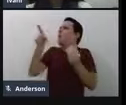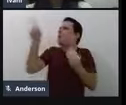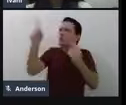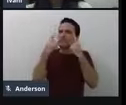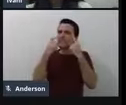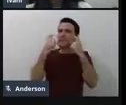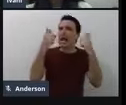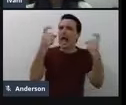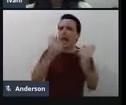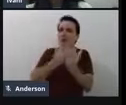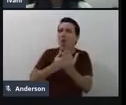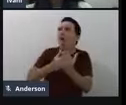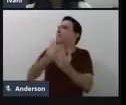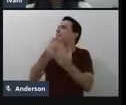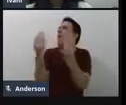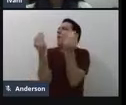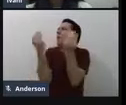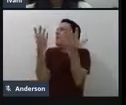pesquisas nessa área?